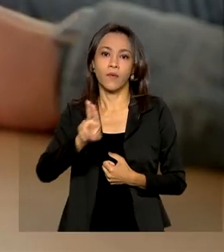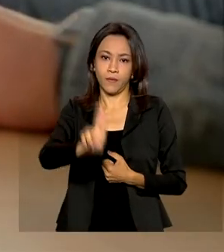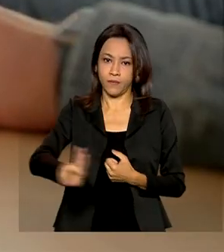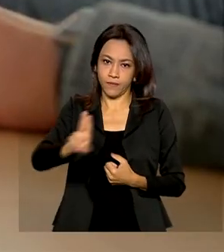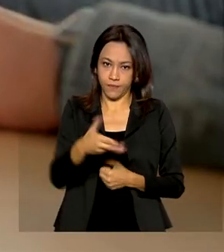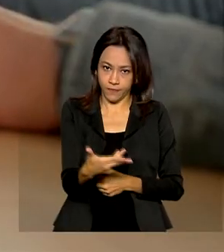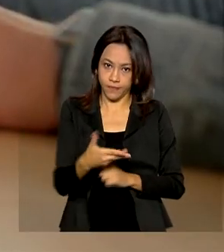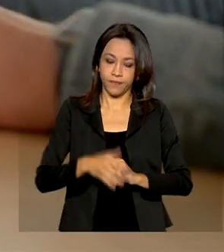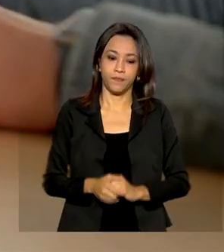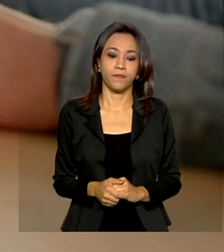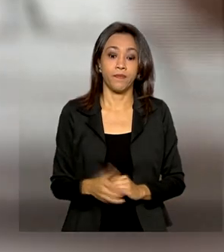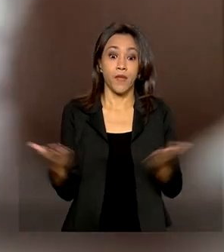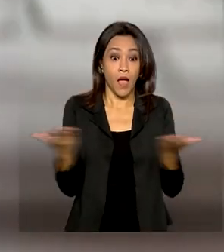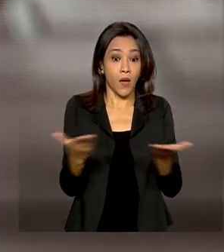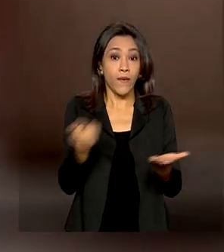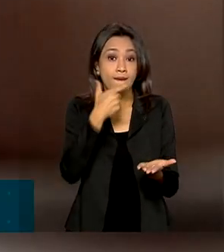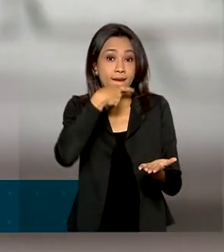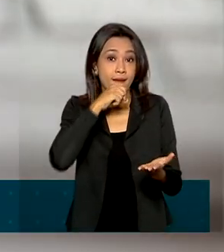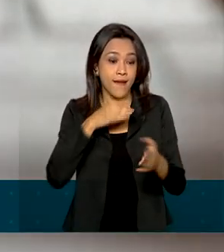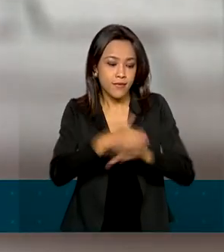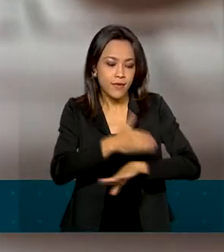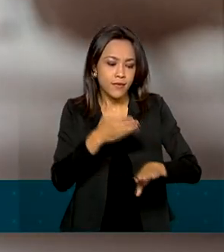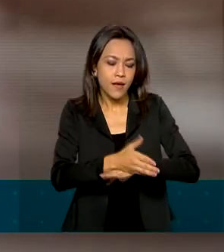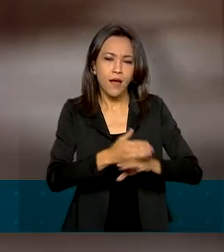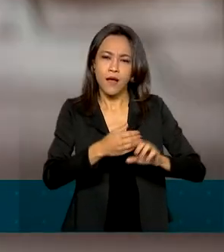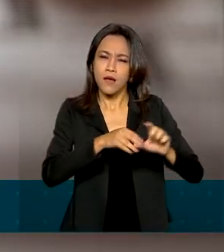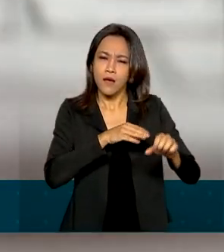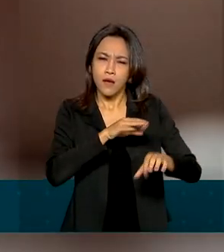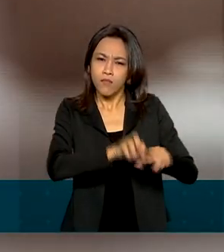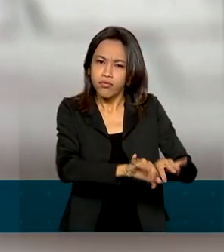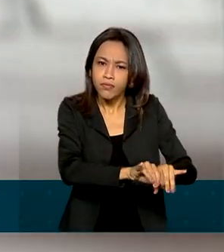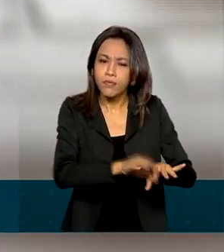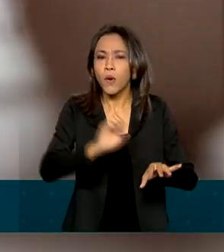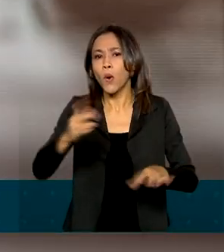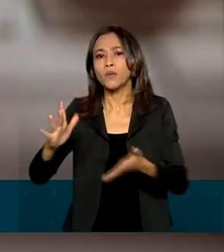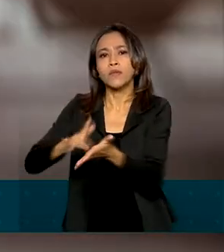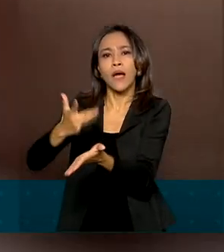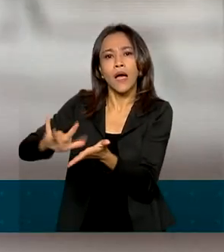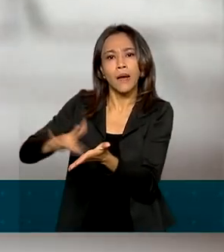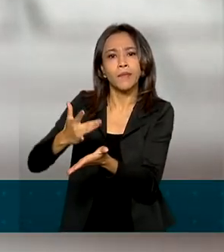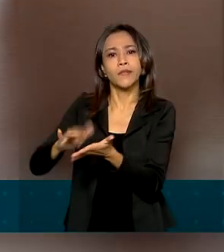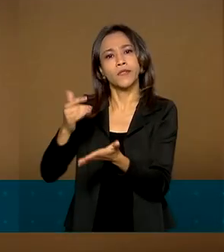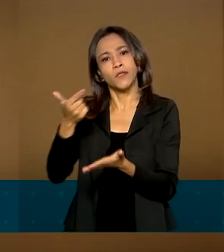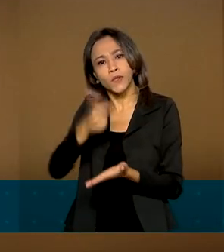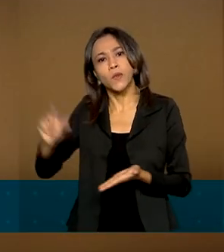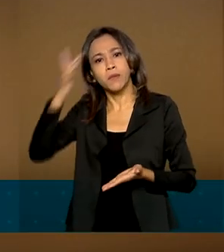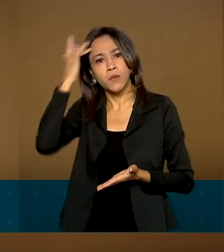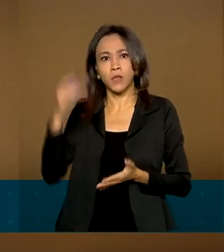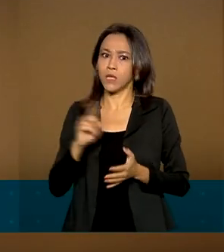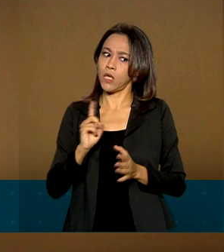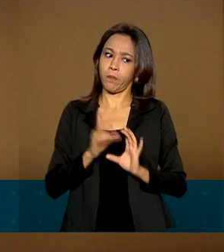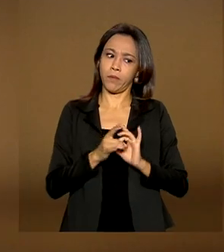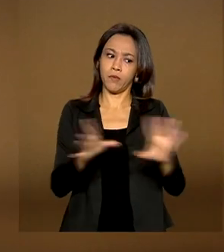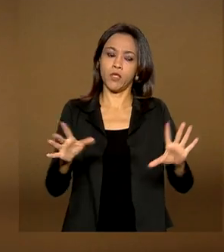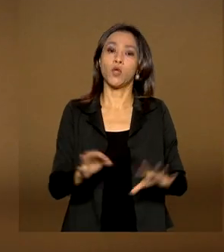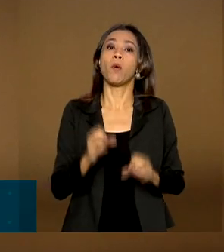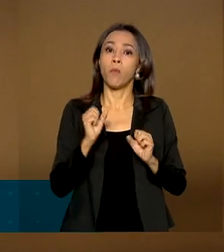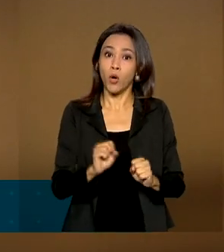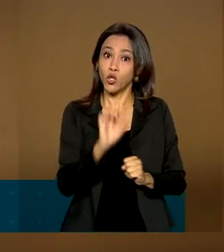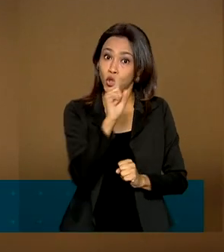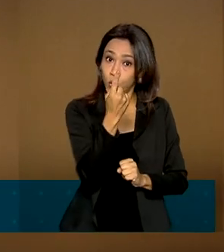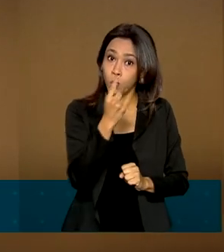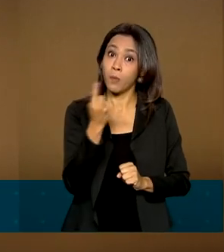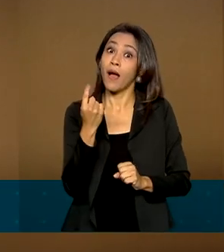Agora, quem acessar o computador, tablet ou celular de outra pessoa sem autorização pode pegar de um a